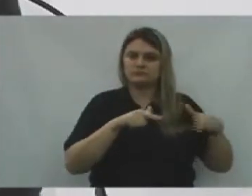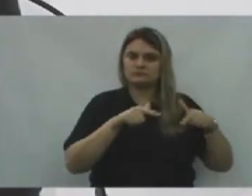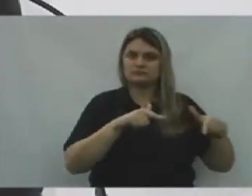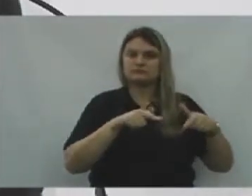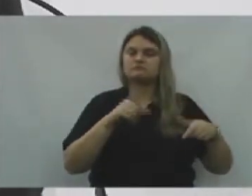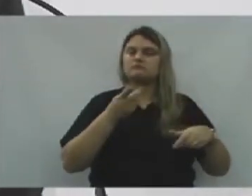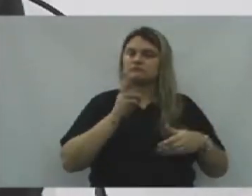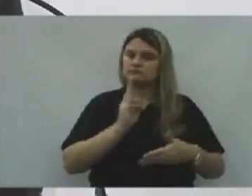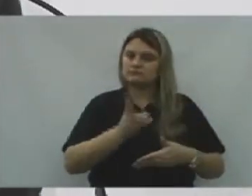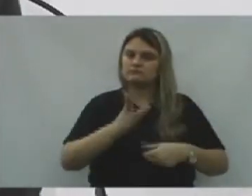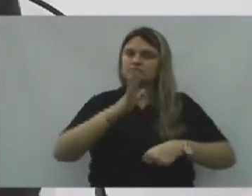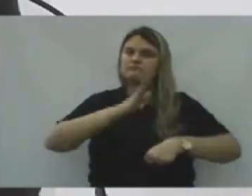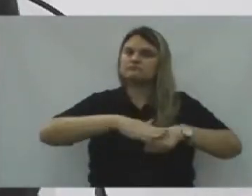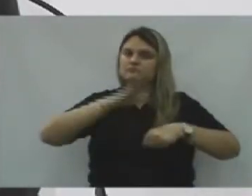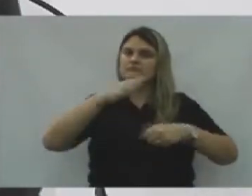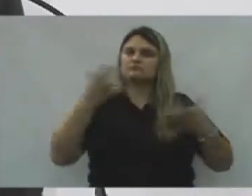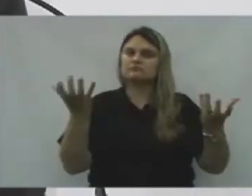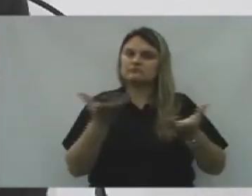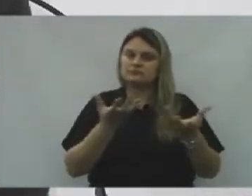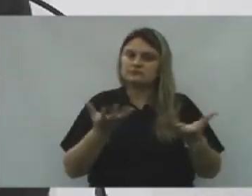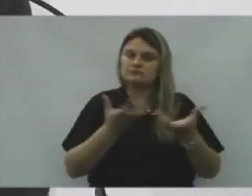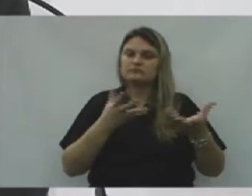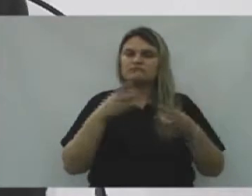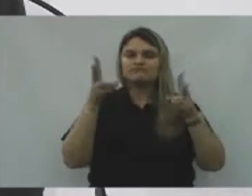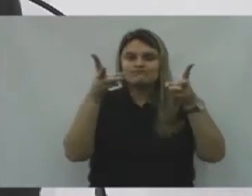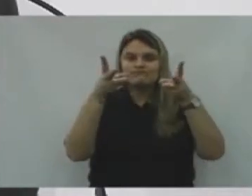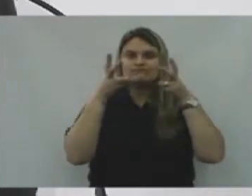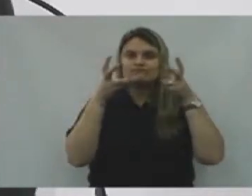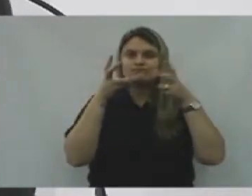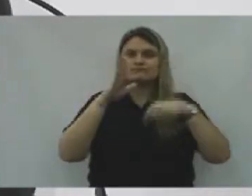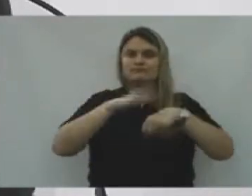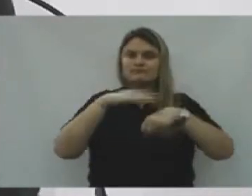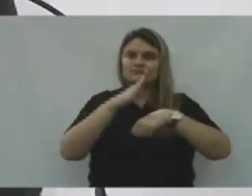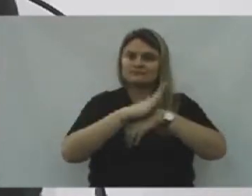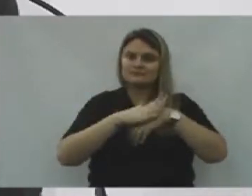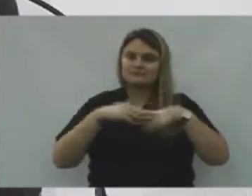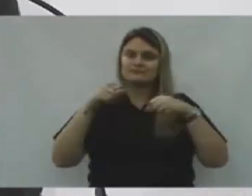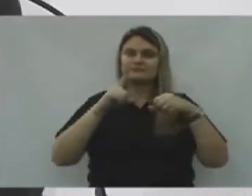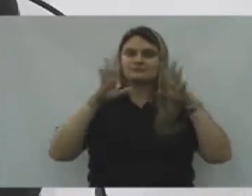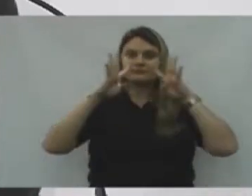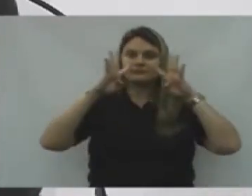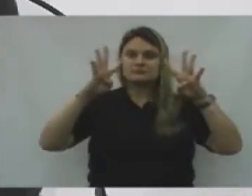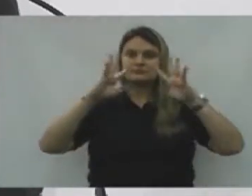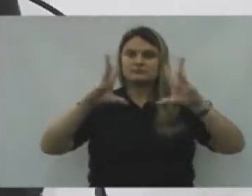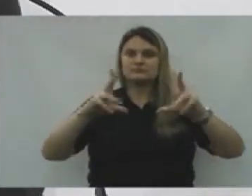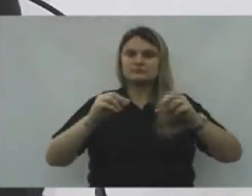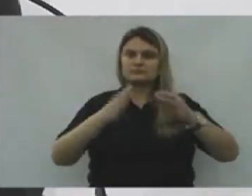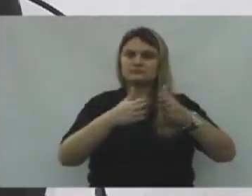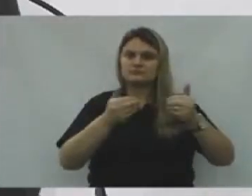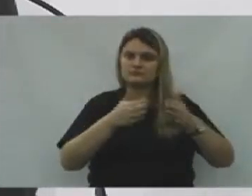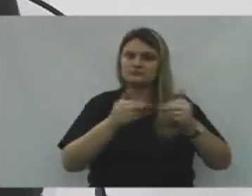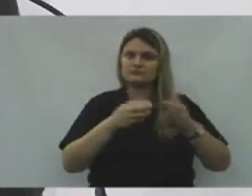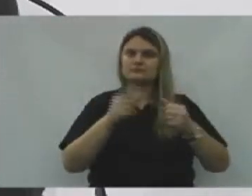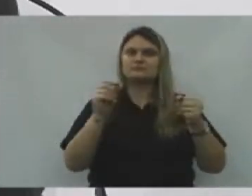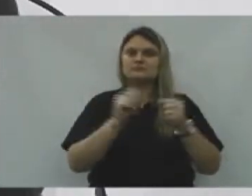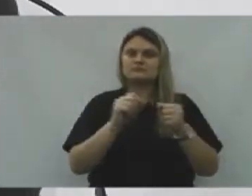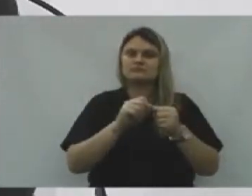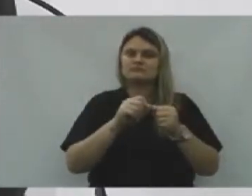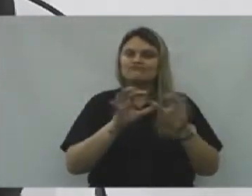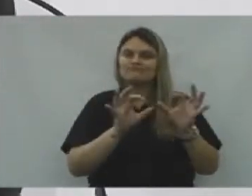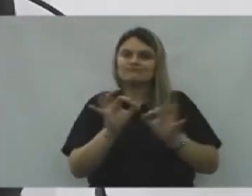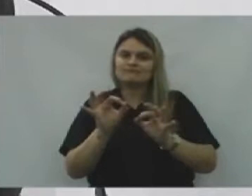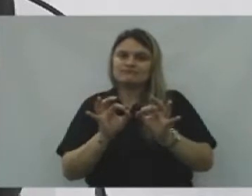vez mais quer olhar com mais carinho, Mais atenção a todos os requerimentos, Fazer um